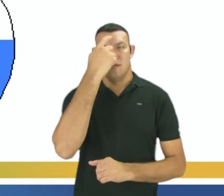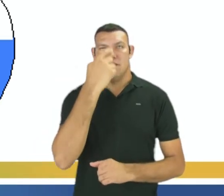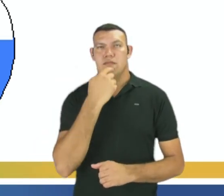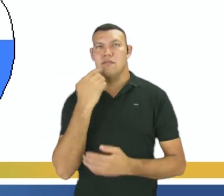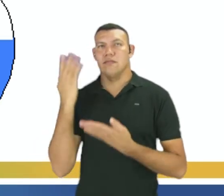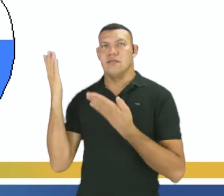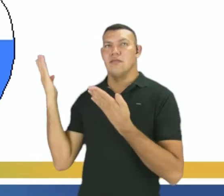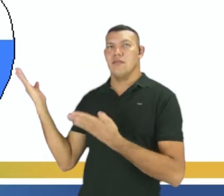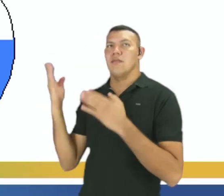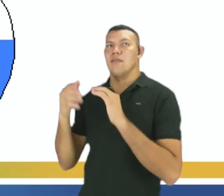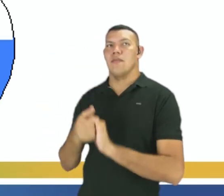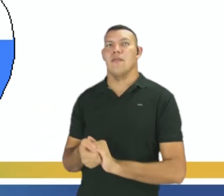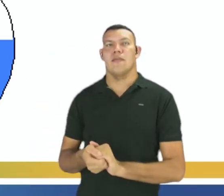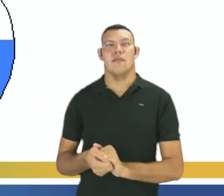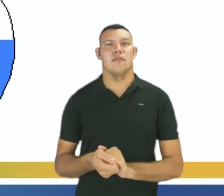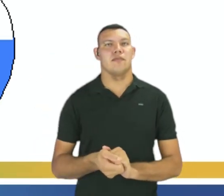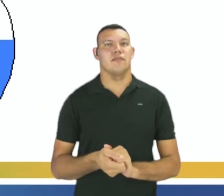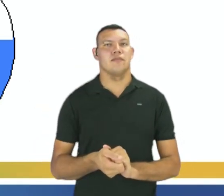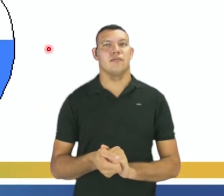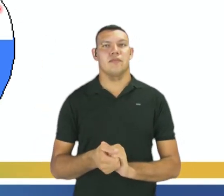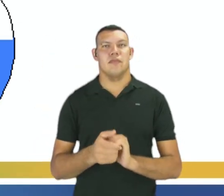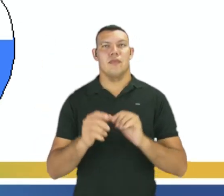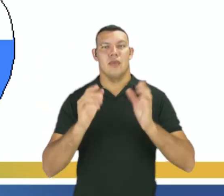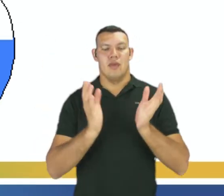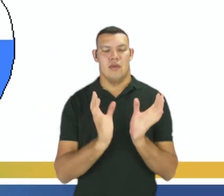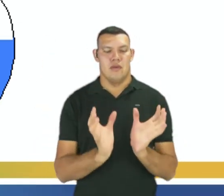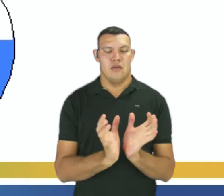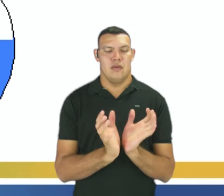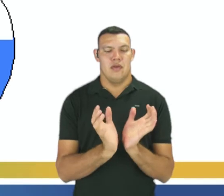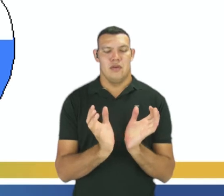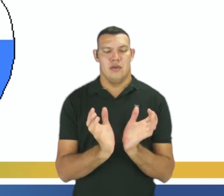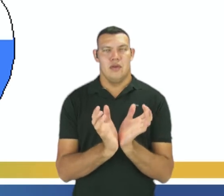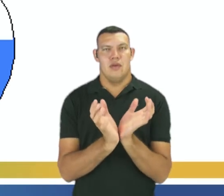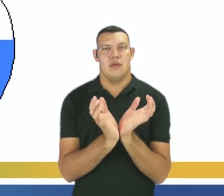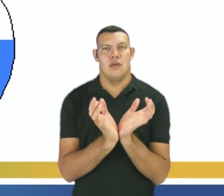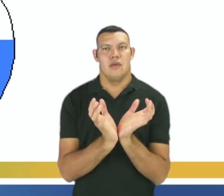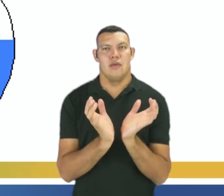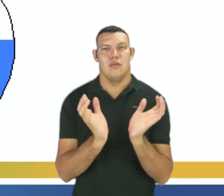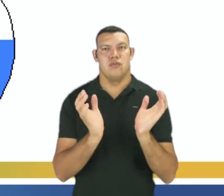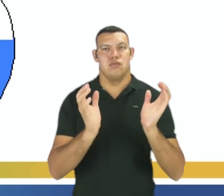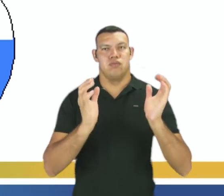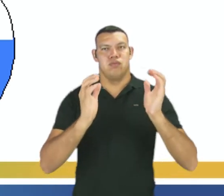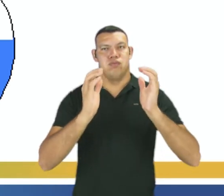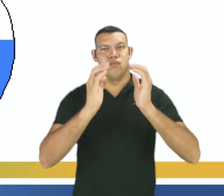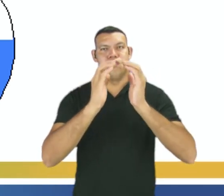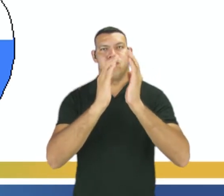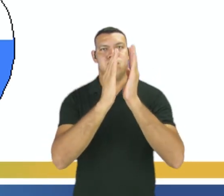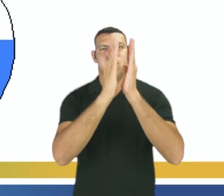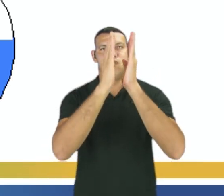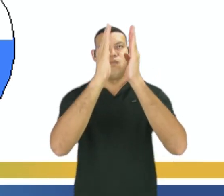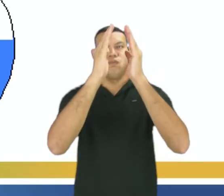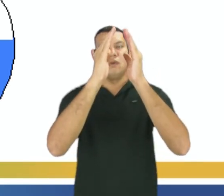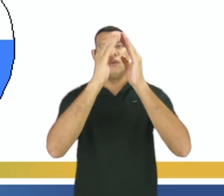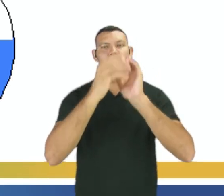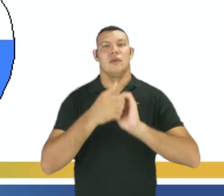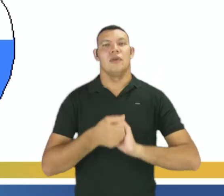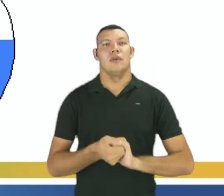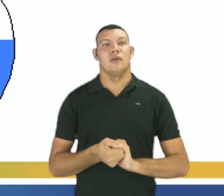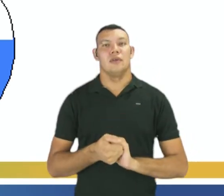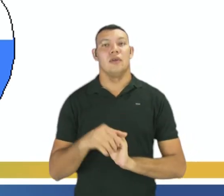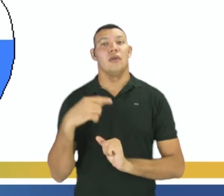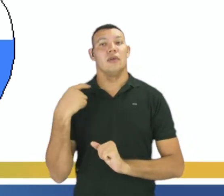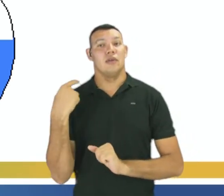considerando o seguinte processo. Então, nós temos aqui um recipiente onde vai acontecer uma reação. Nós veremos a